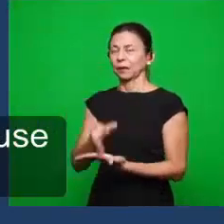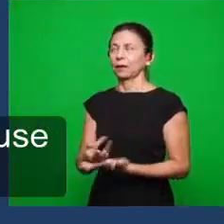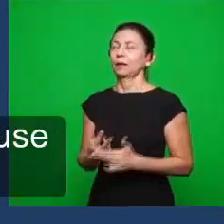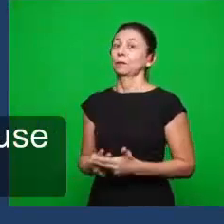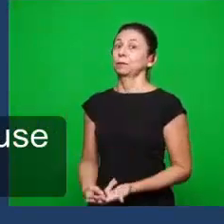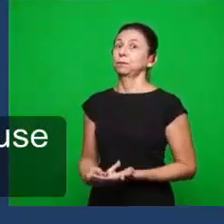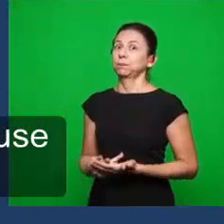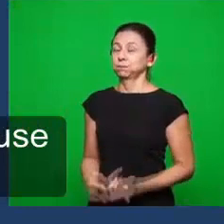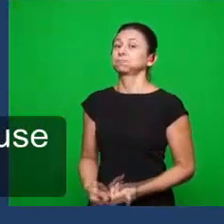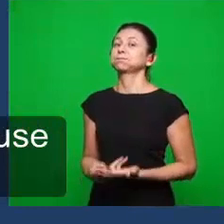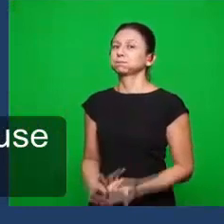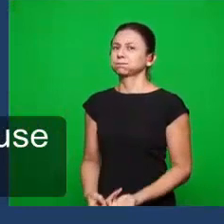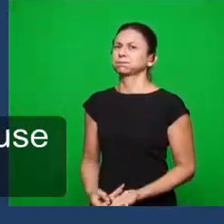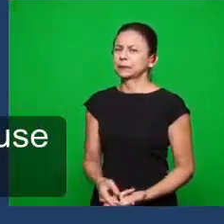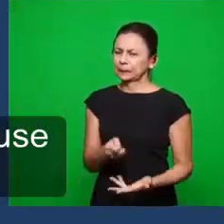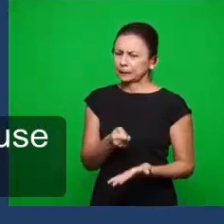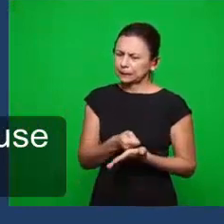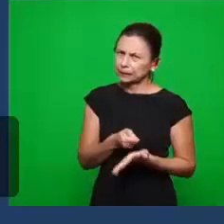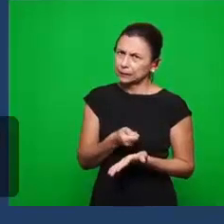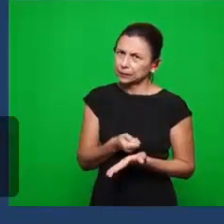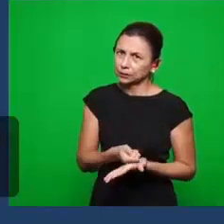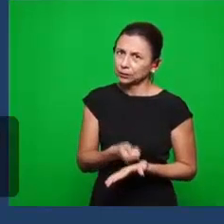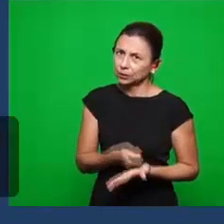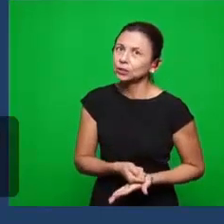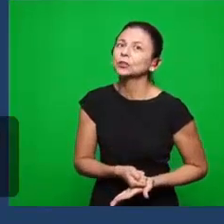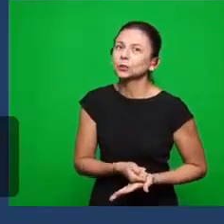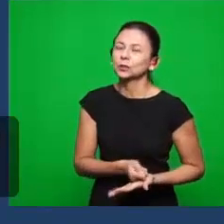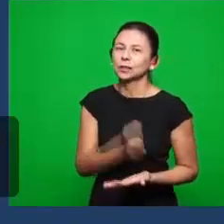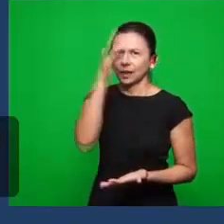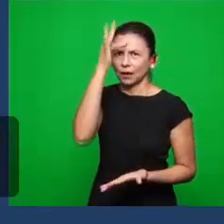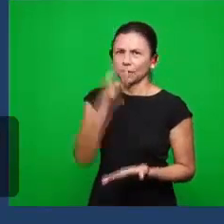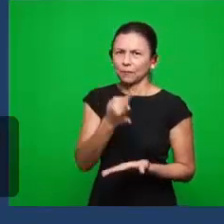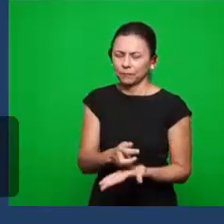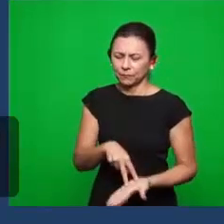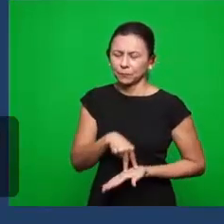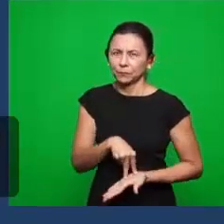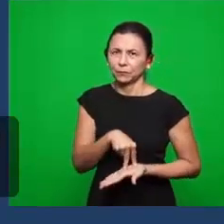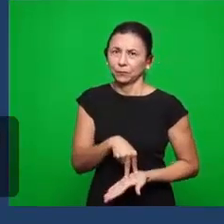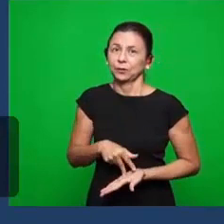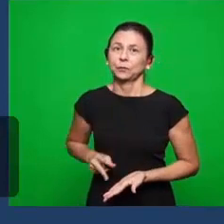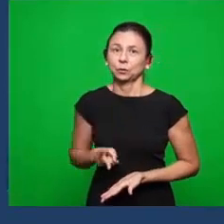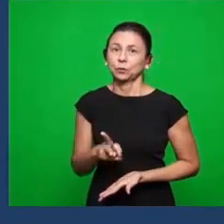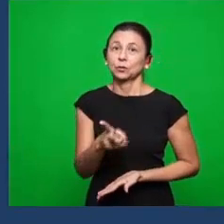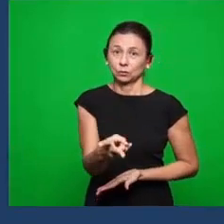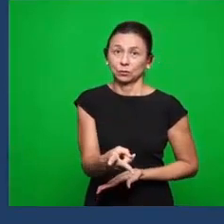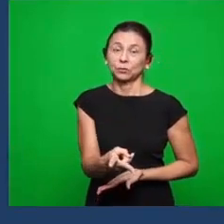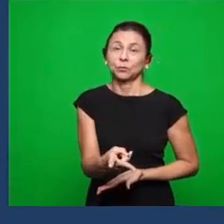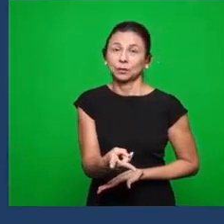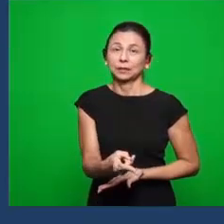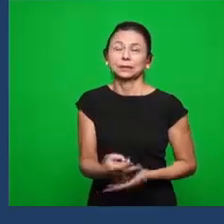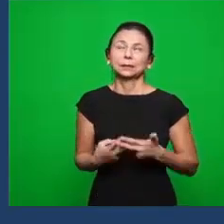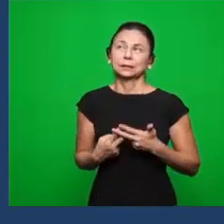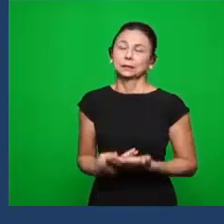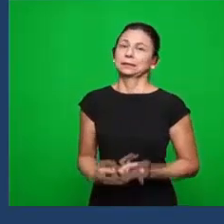paciência. Porque a Teatira ali foi a perseverança, porque a fé, ela continua firme na igreja, que é o fundamento da igreja. E a